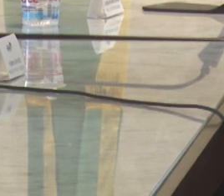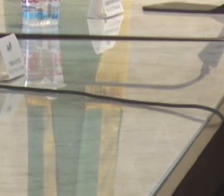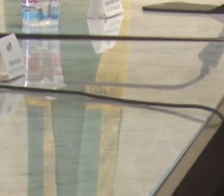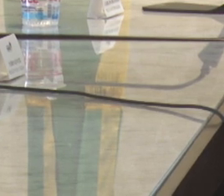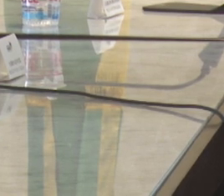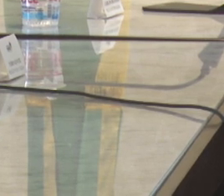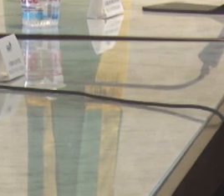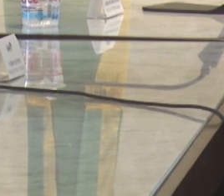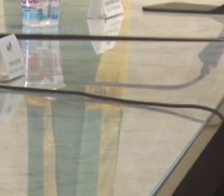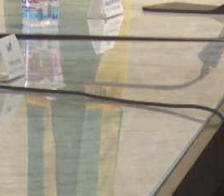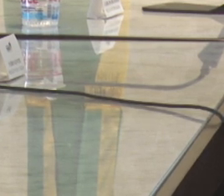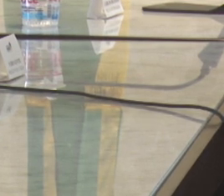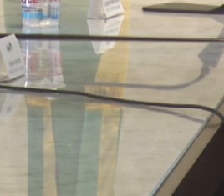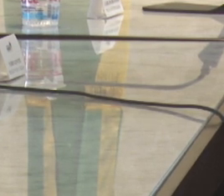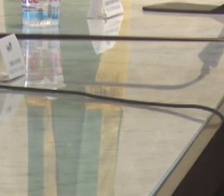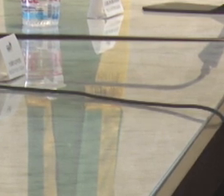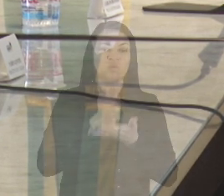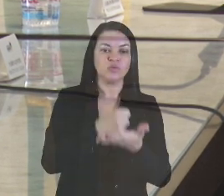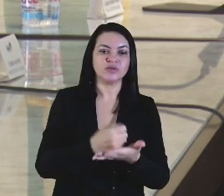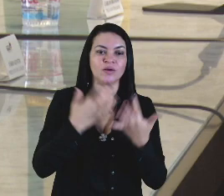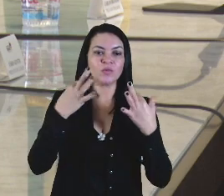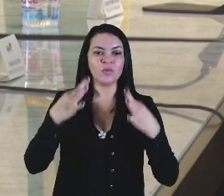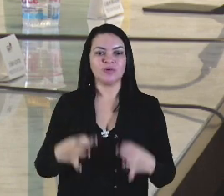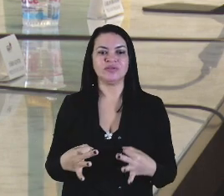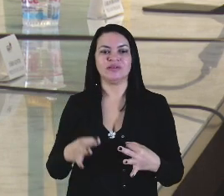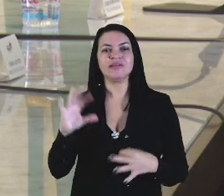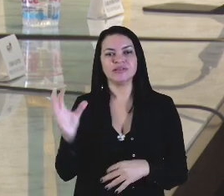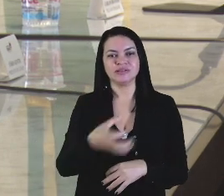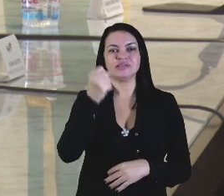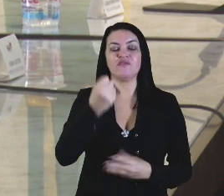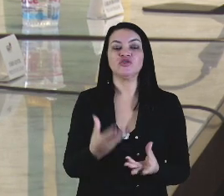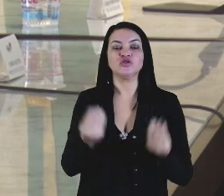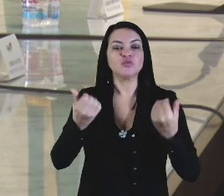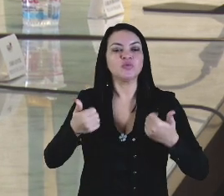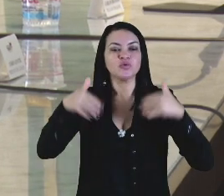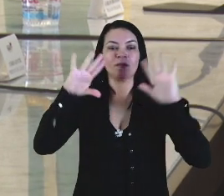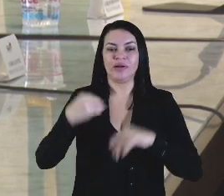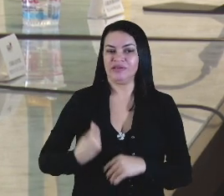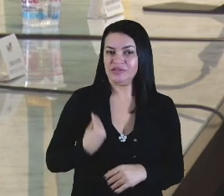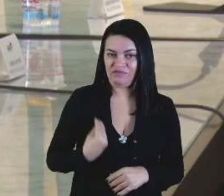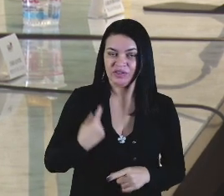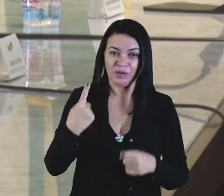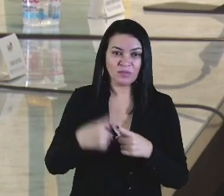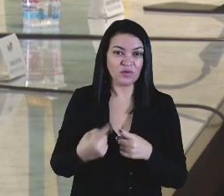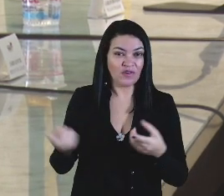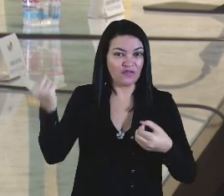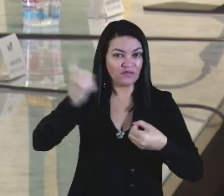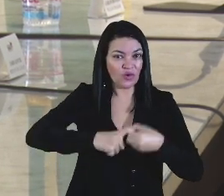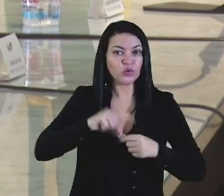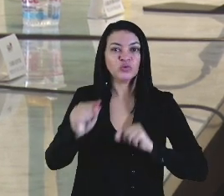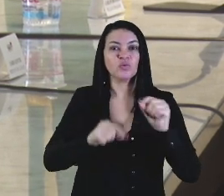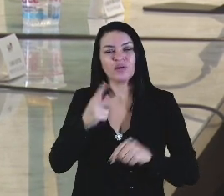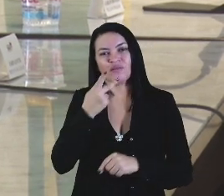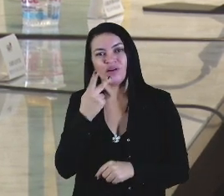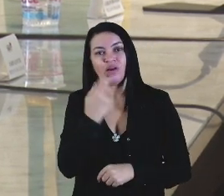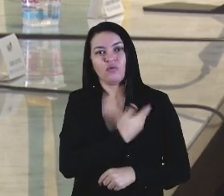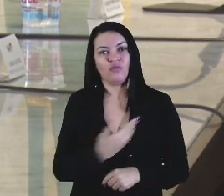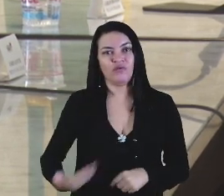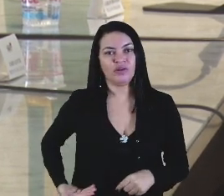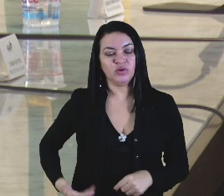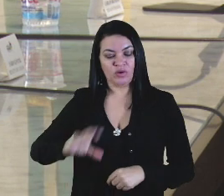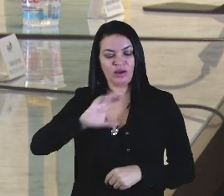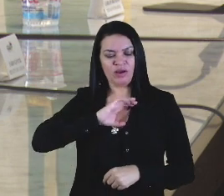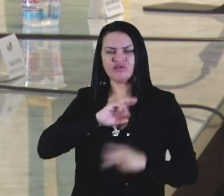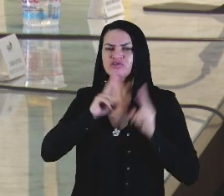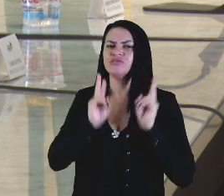propiciar, com certeza, a salvação de muito mais vidas, até porque volta a retratar, governador. Caxias